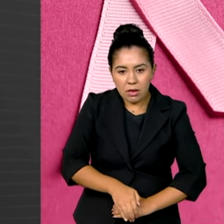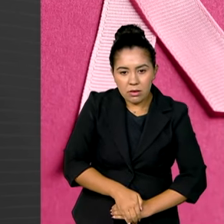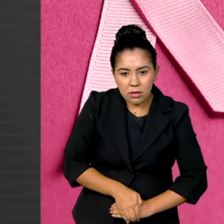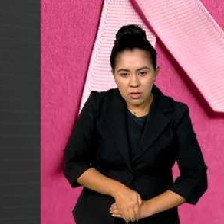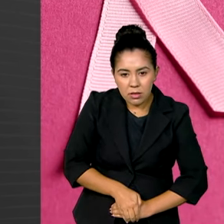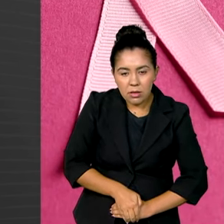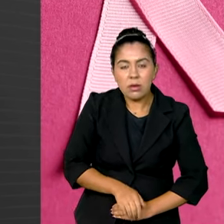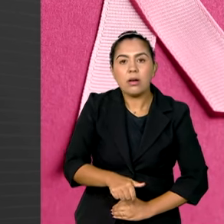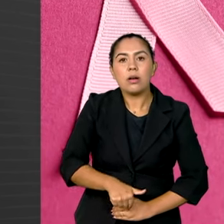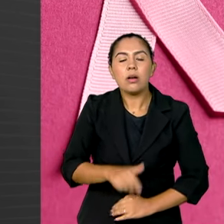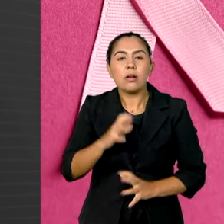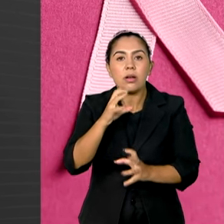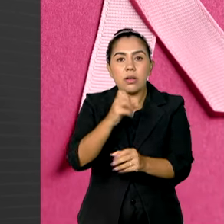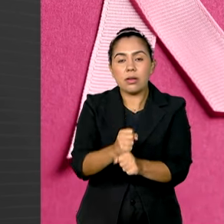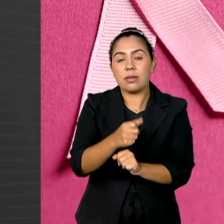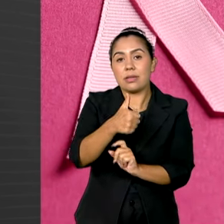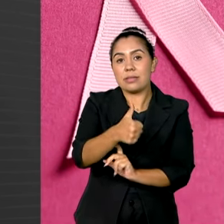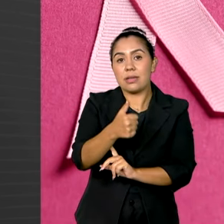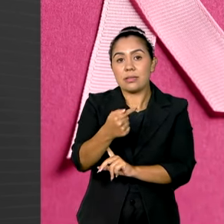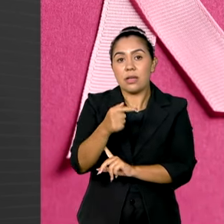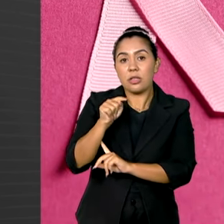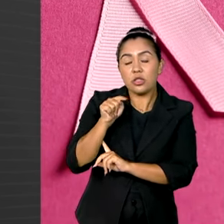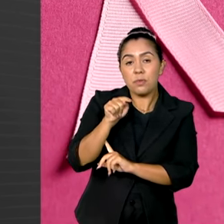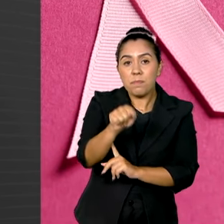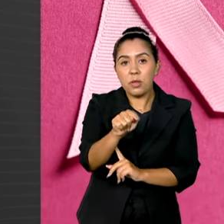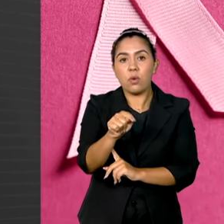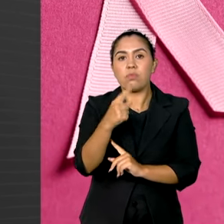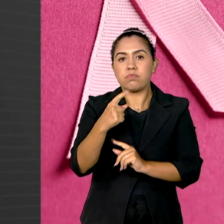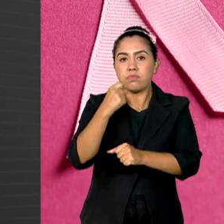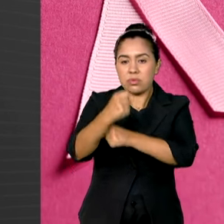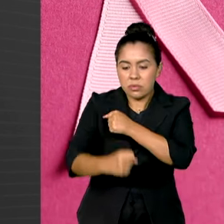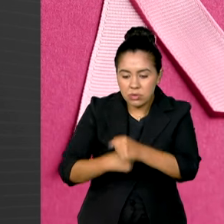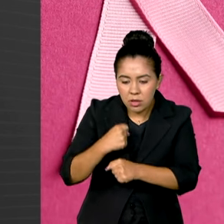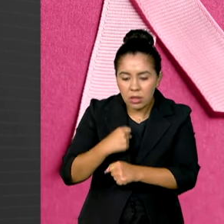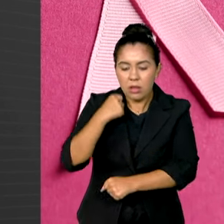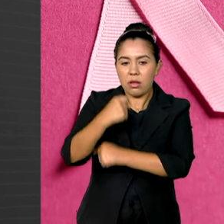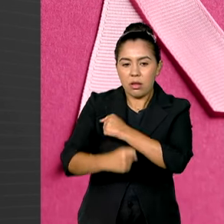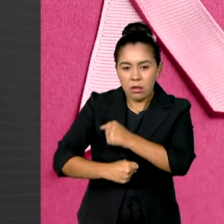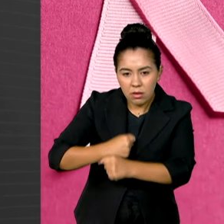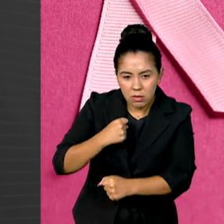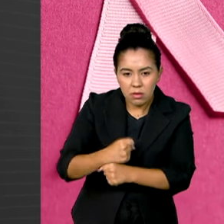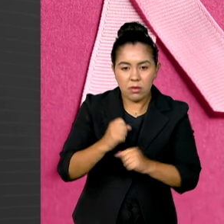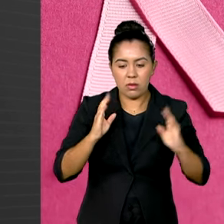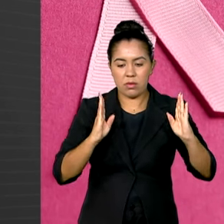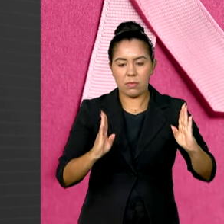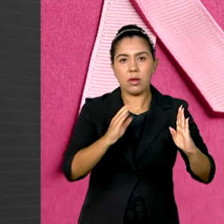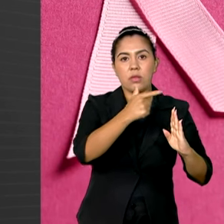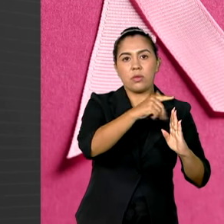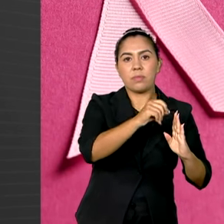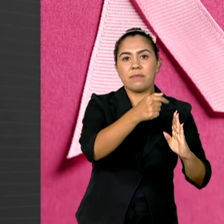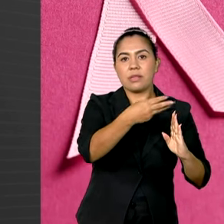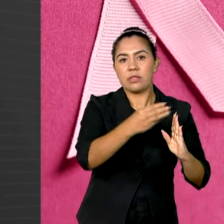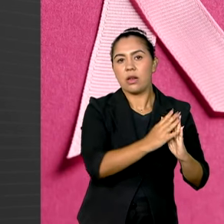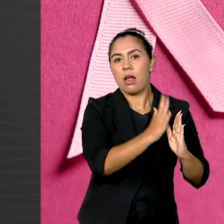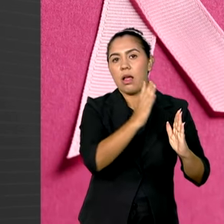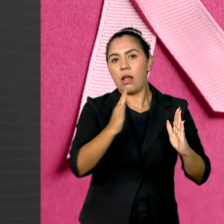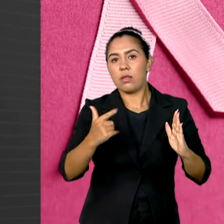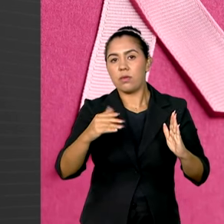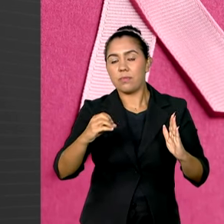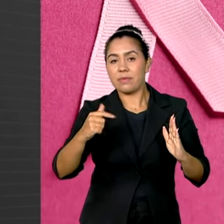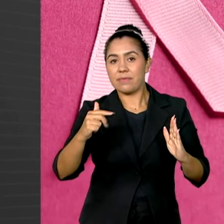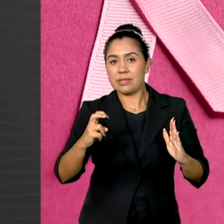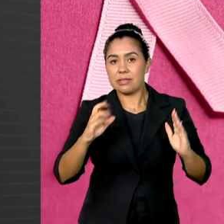descobertos 17 mil novos casos por ano no triênio 2023 a 2025. São aproximadamente